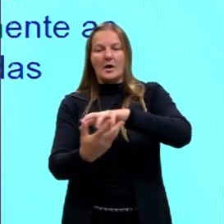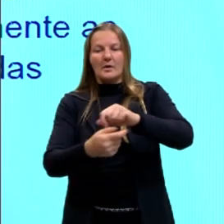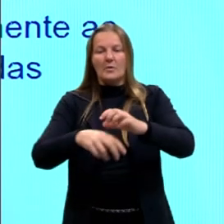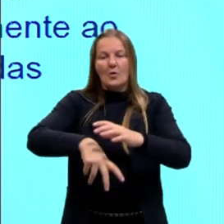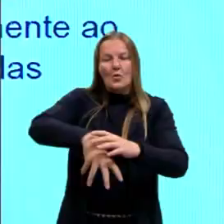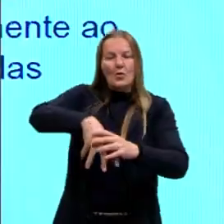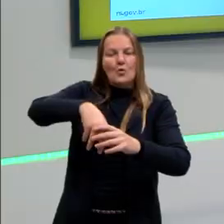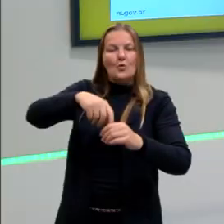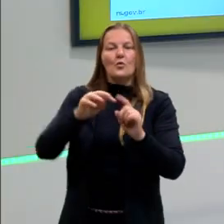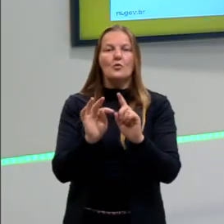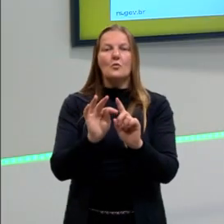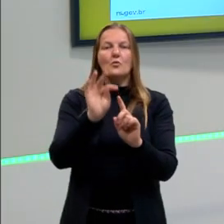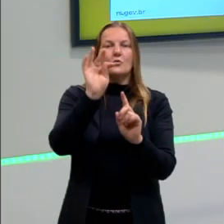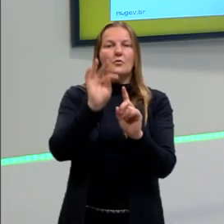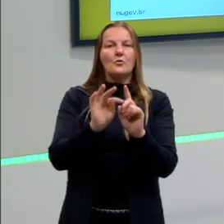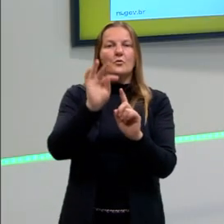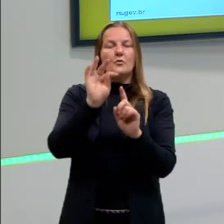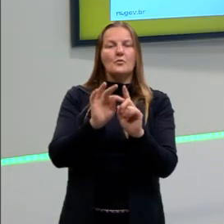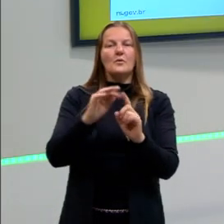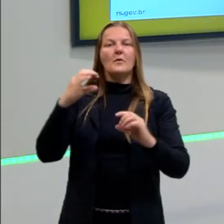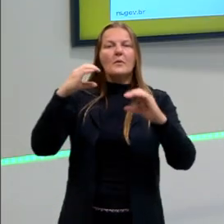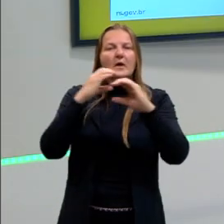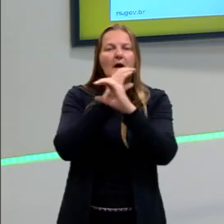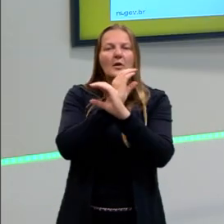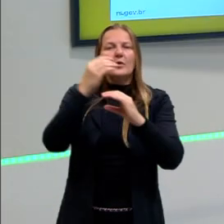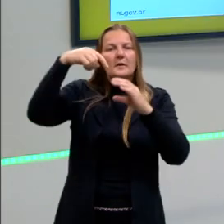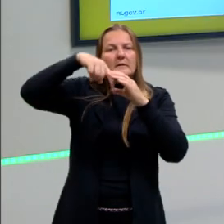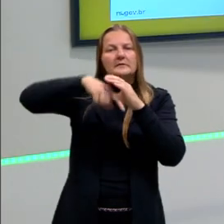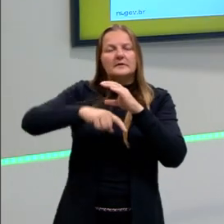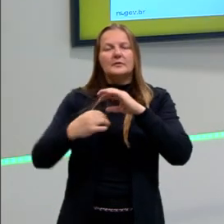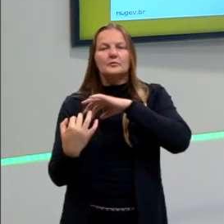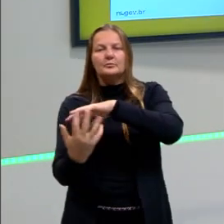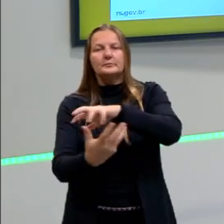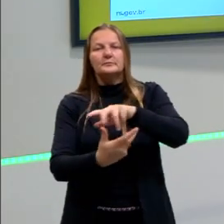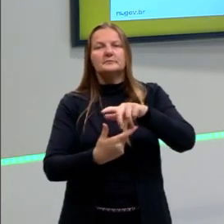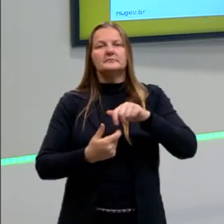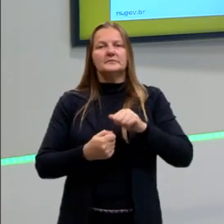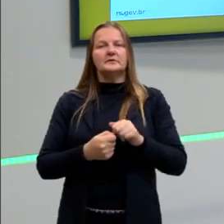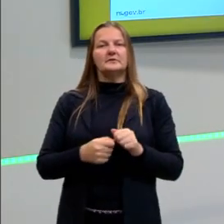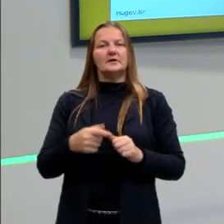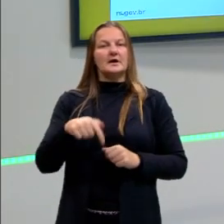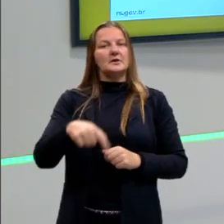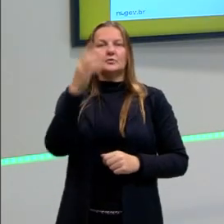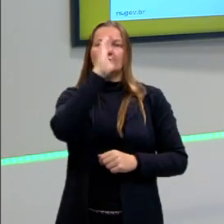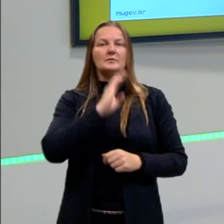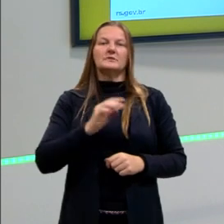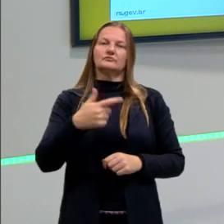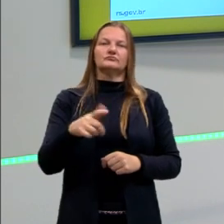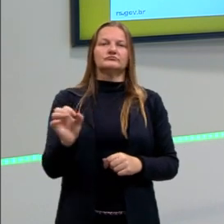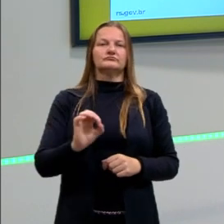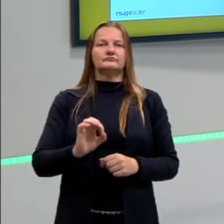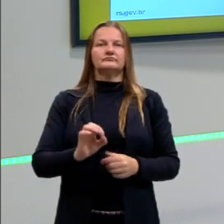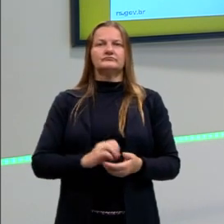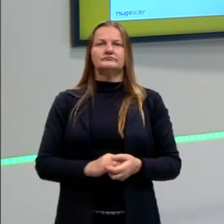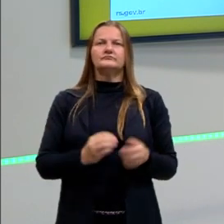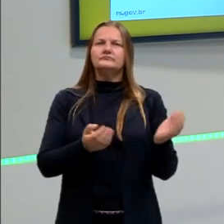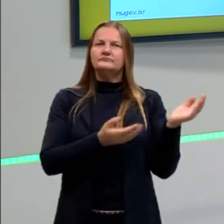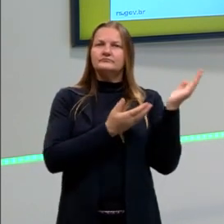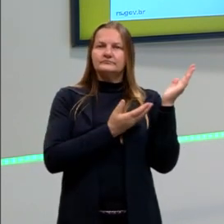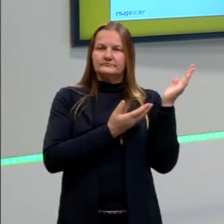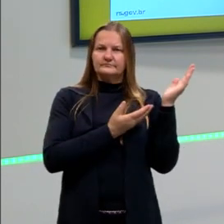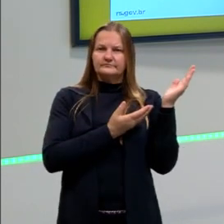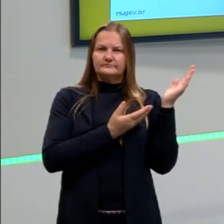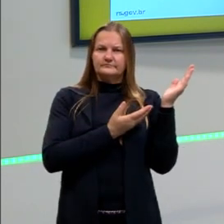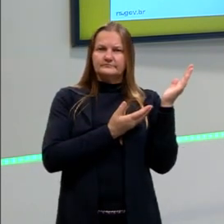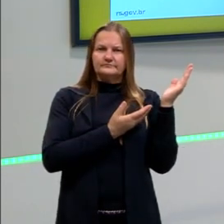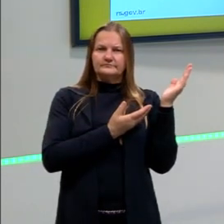geotérmica, que é através do calor interno do planeta, tá, meninos e meninas? Então, pega essa, isso ali que vocês estavam